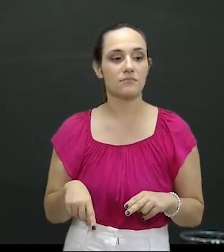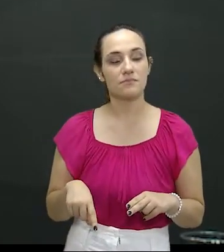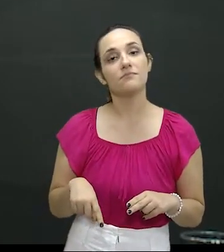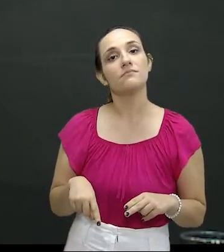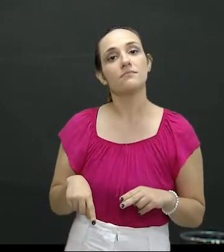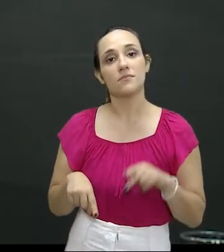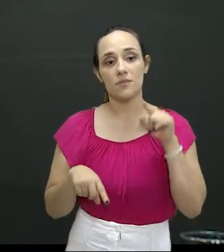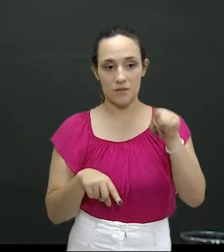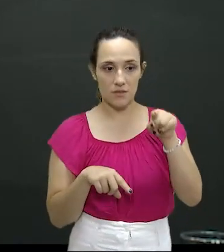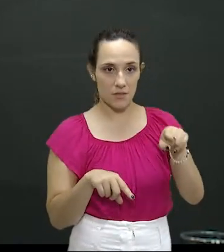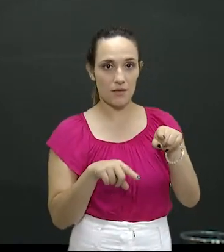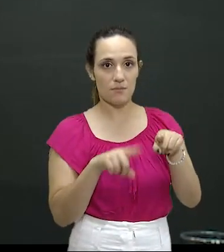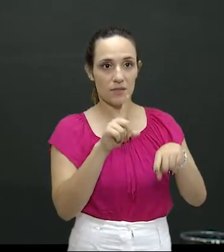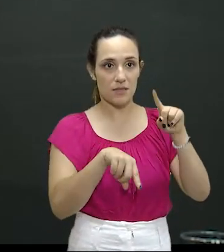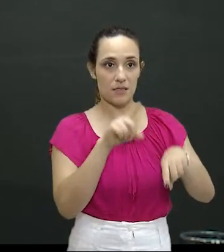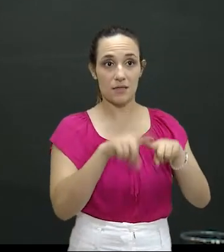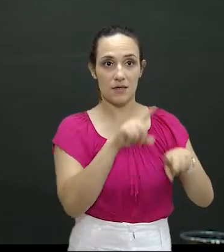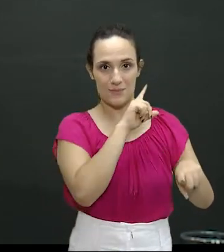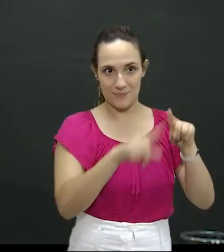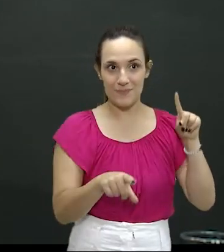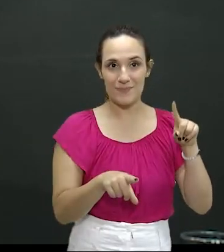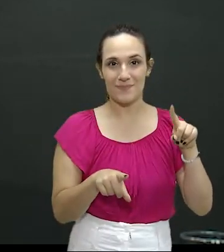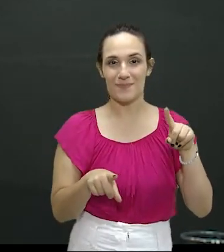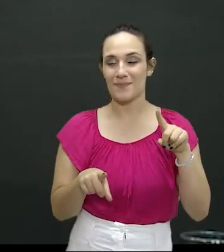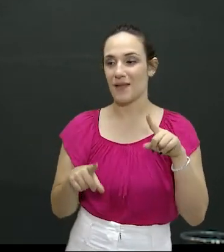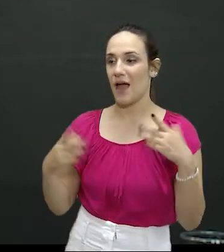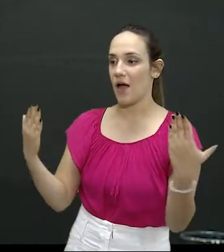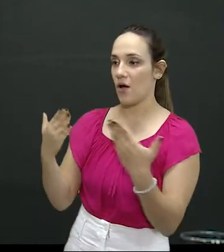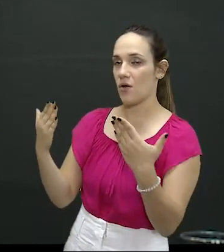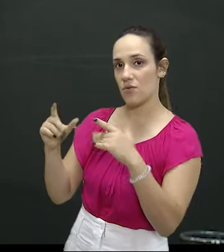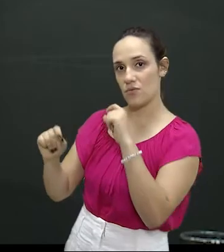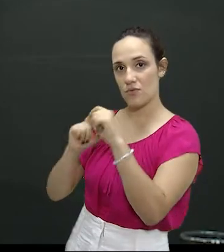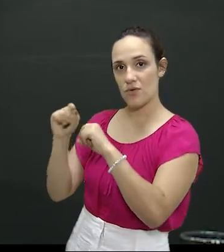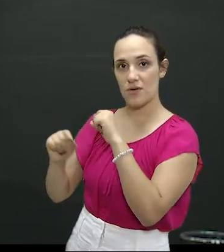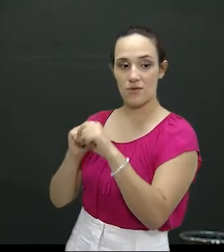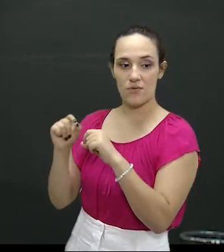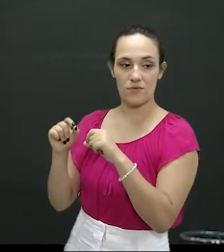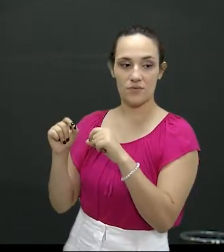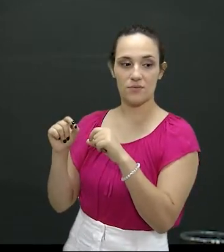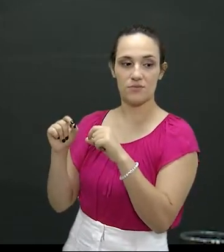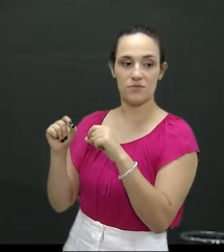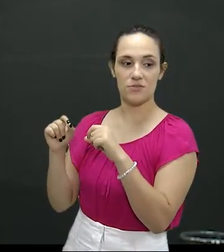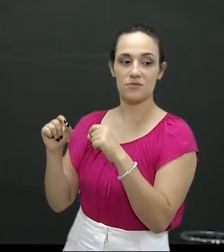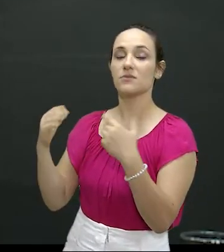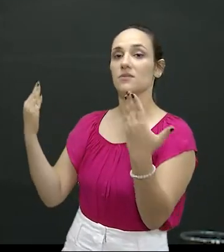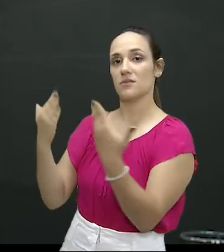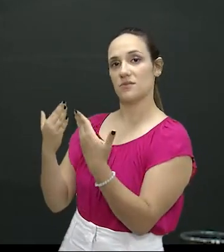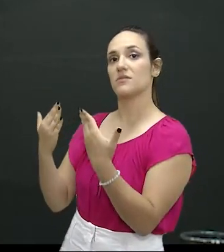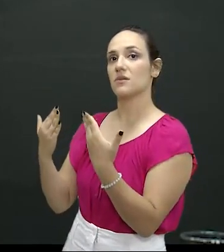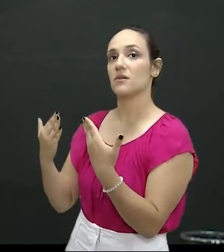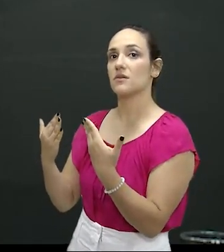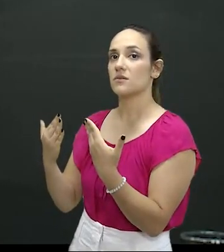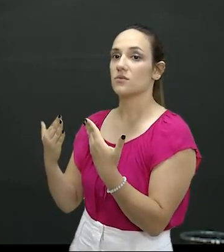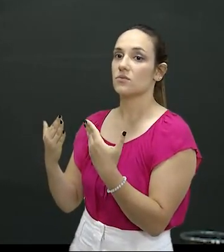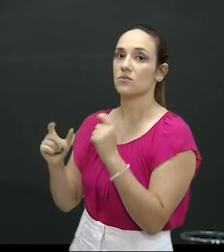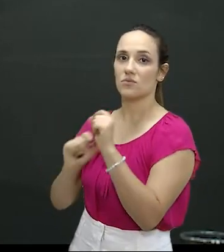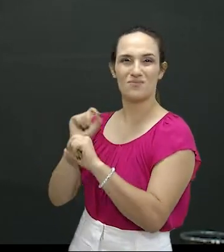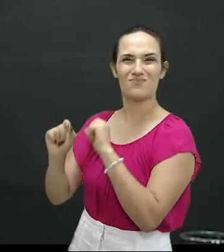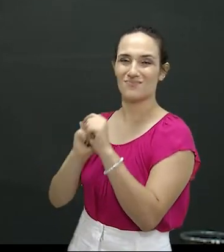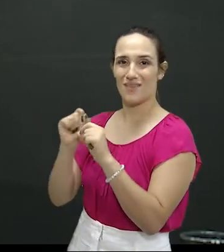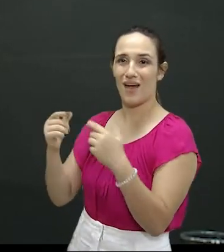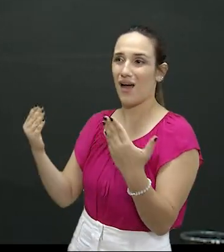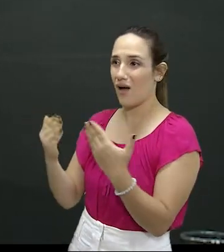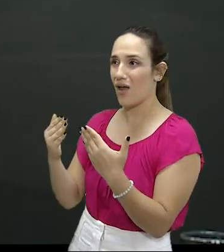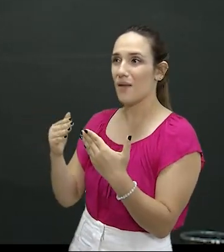sobre mercadorias proibidas. O descaminho são aquelas mercadorias que é lícito, é lícito a entrada em território nacional, mas, em